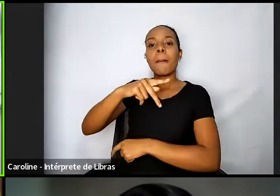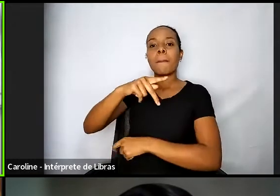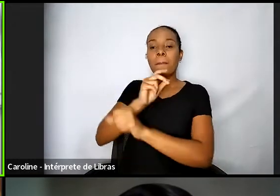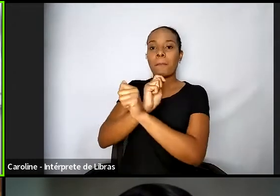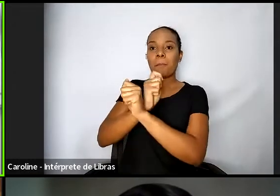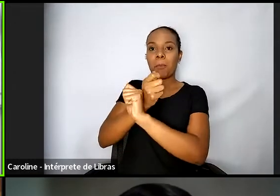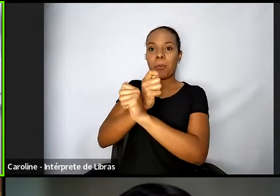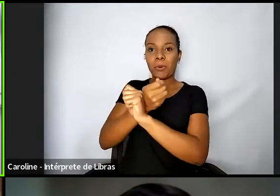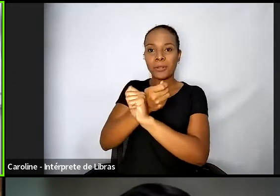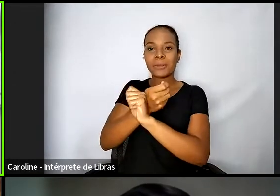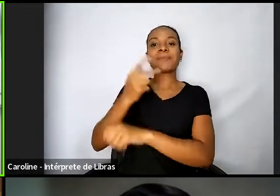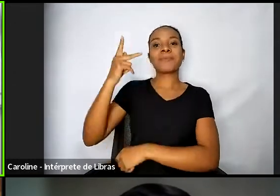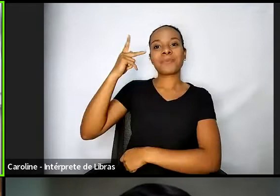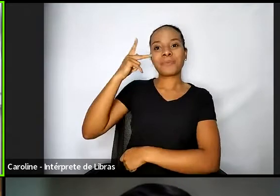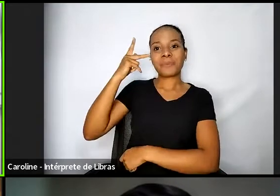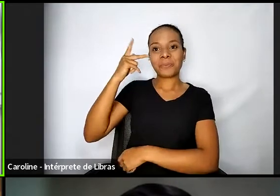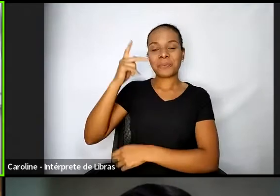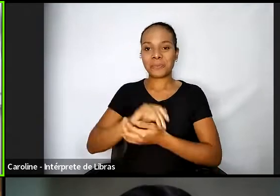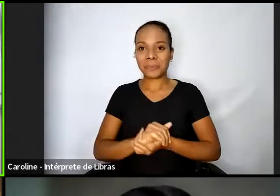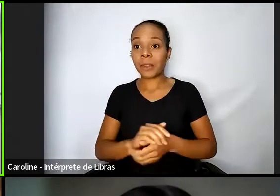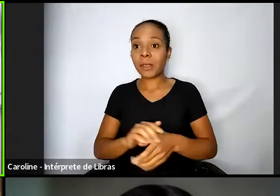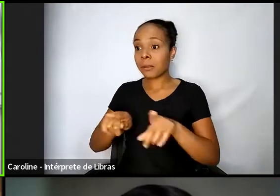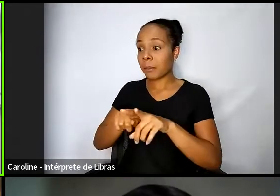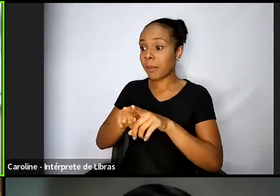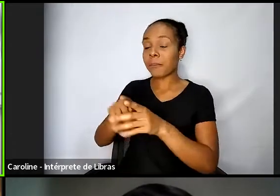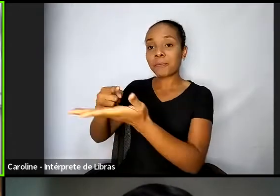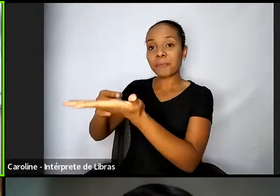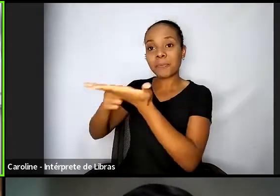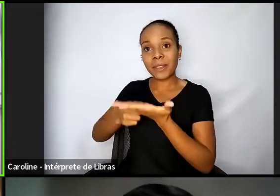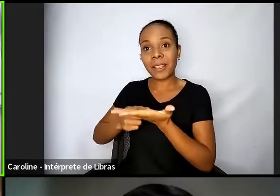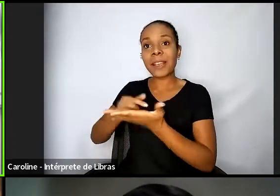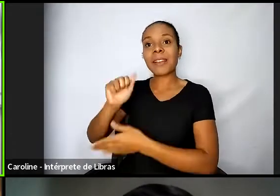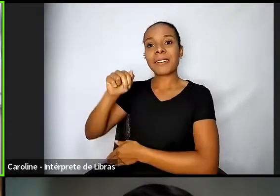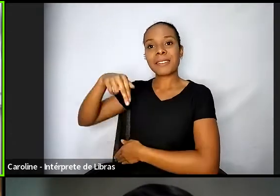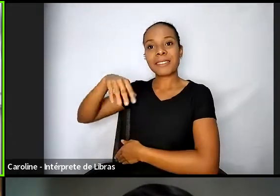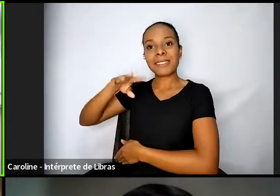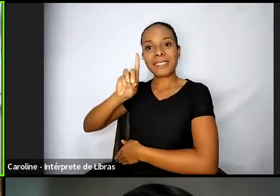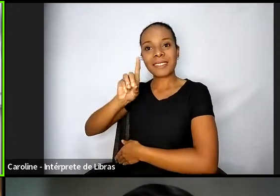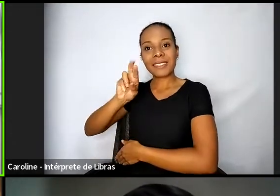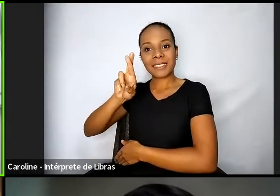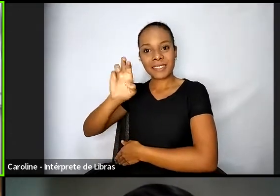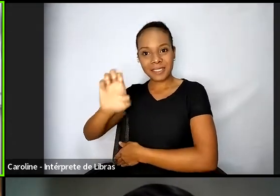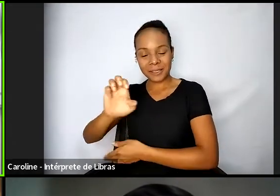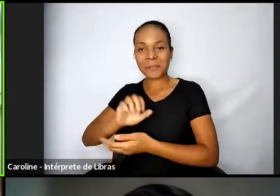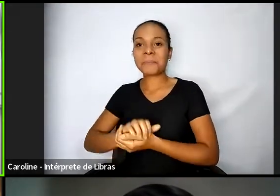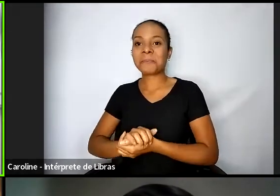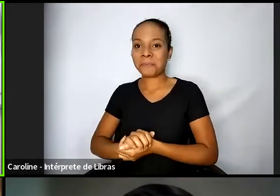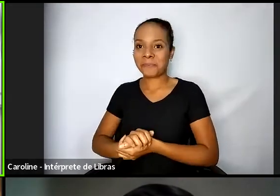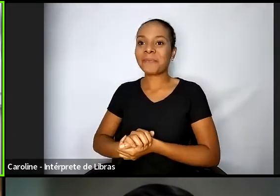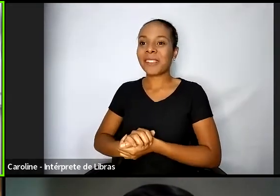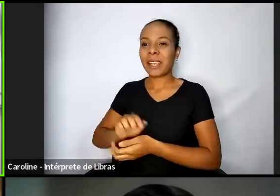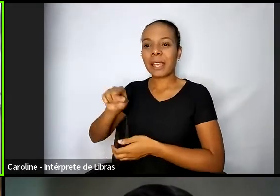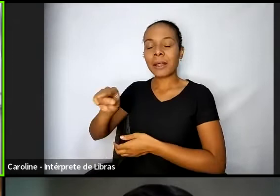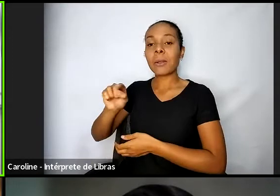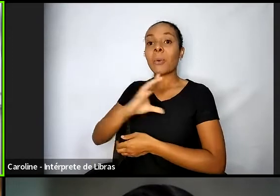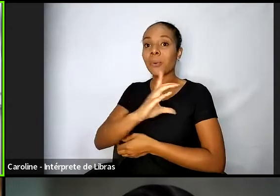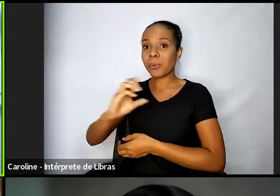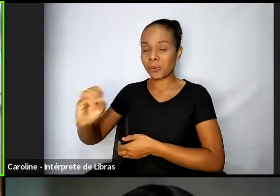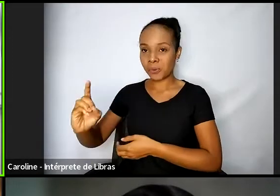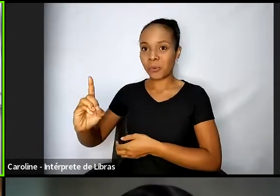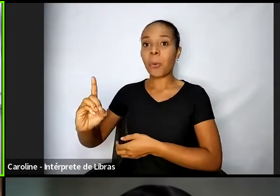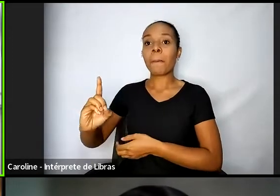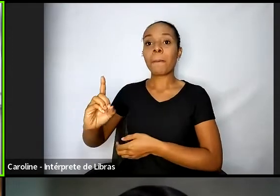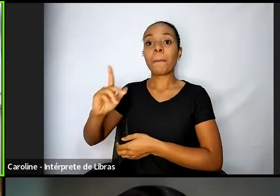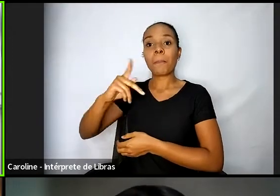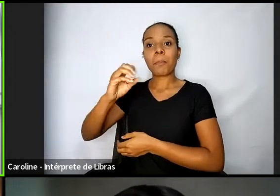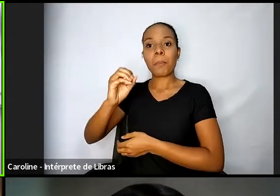meu querido amigo André Luiz Freitas Dias, coordenador do Polos de Cidadania, o programa transdisciplinar